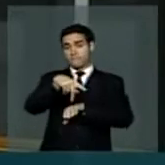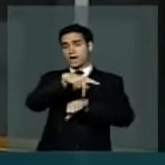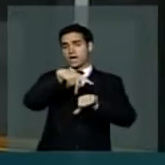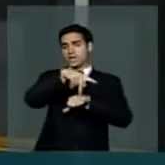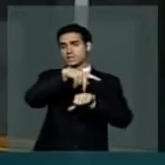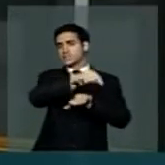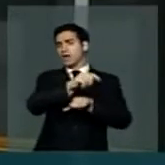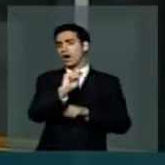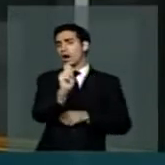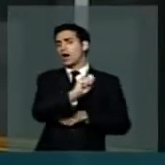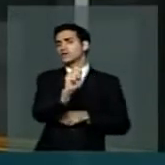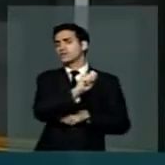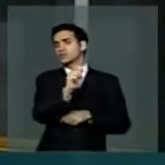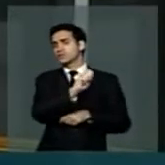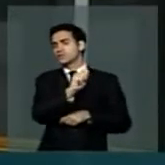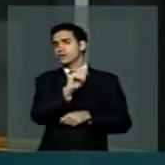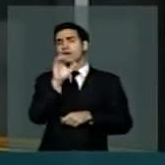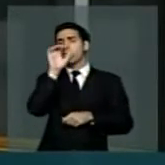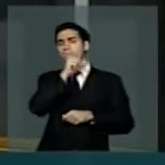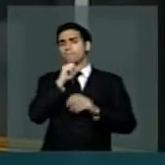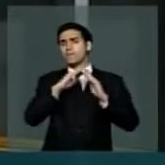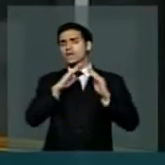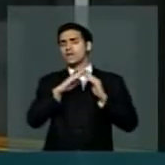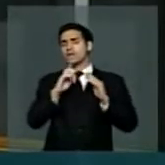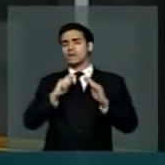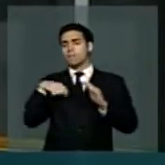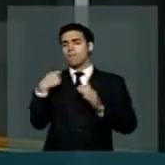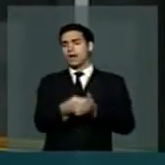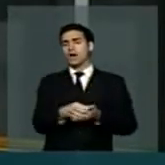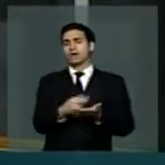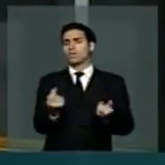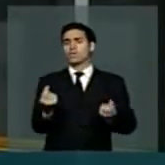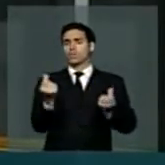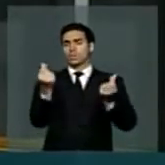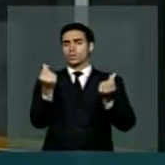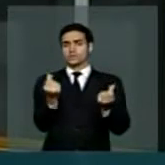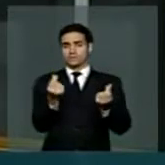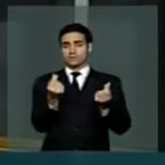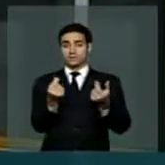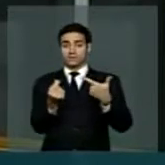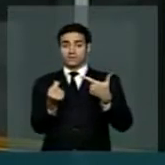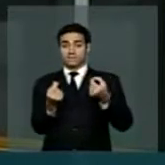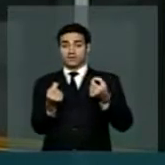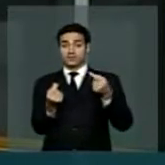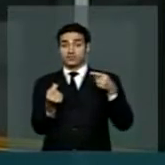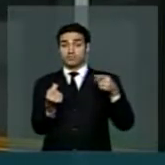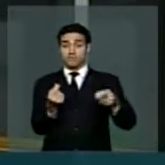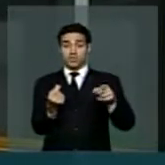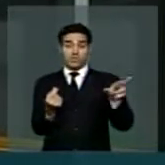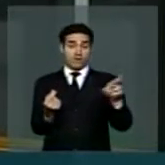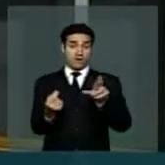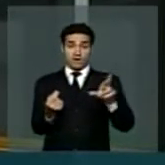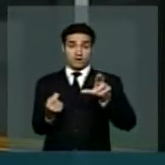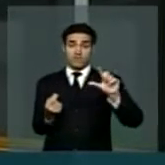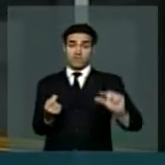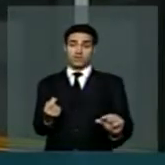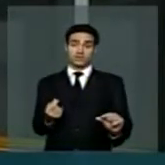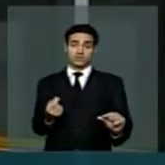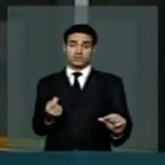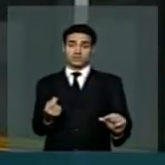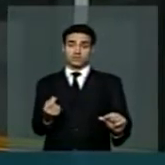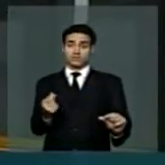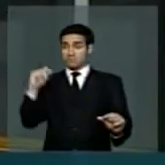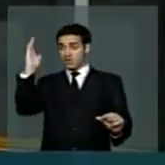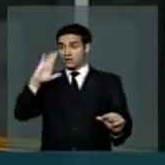essa padaria paga praticamente R$ 20 mil a menos no